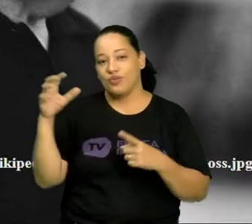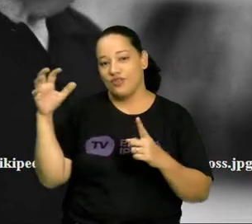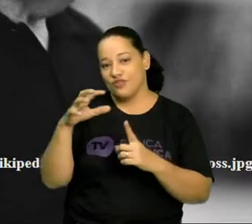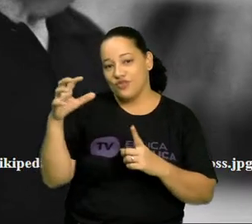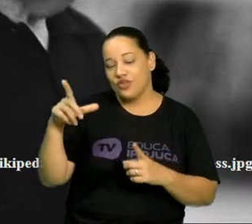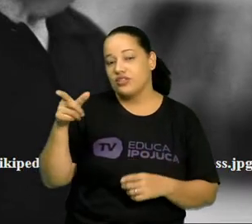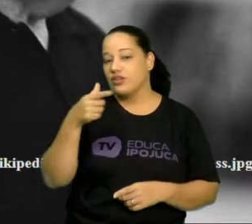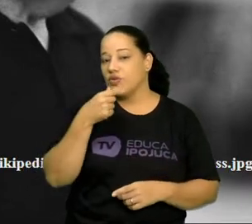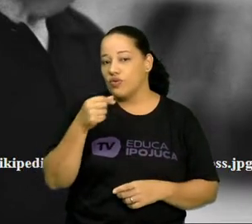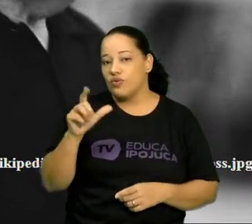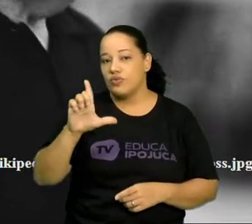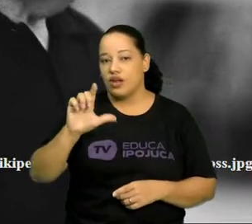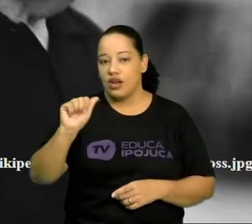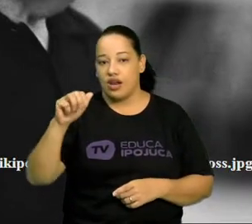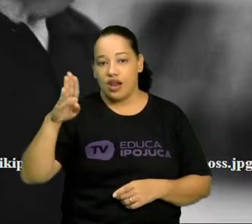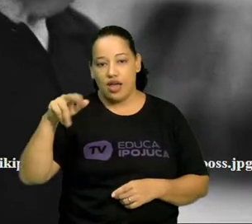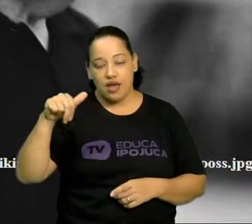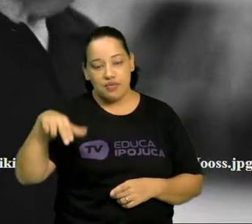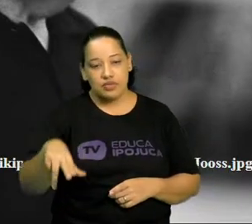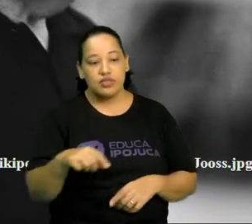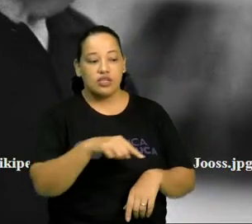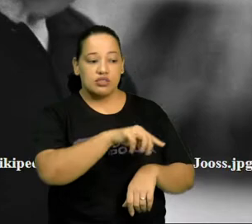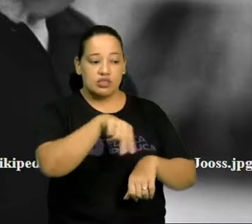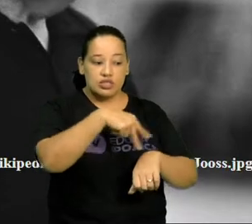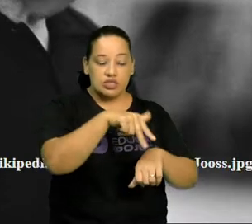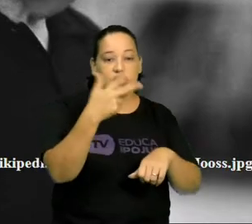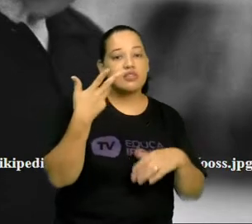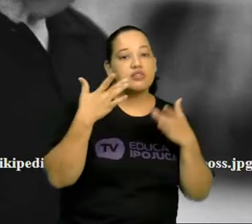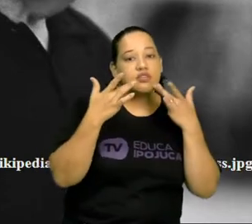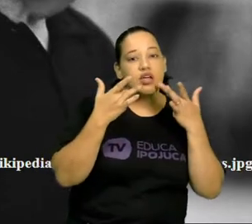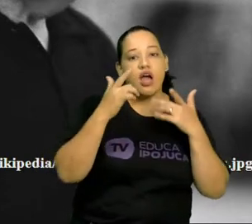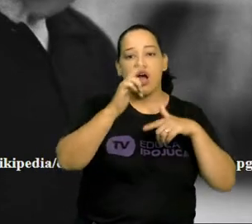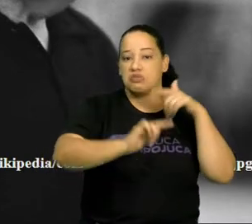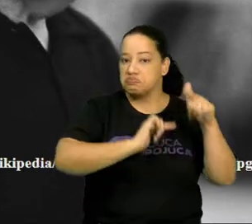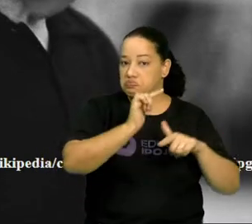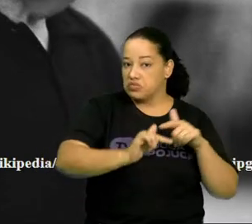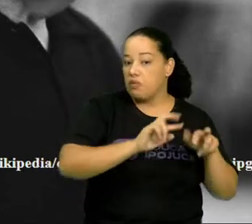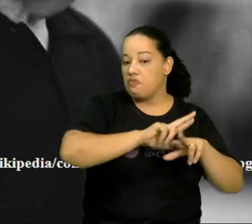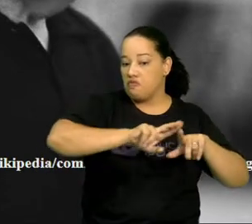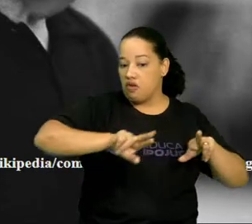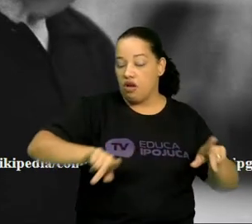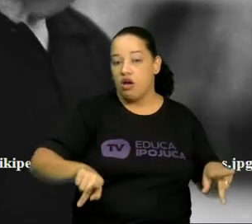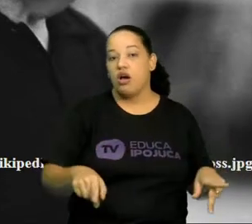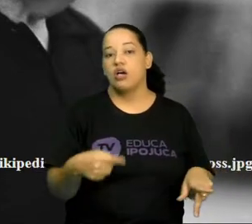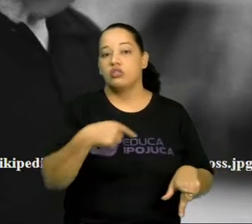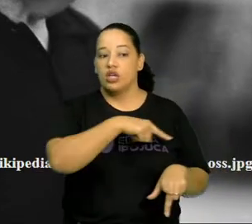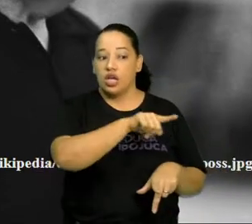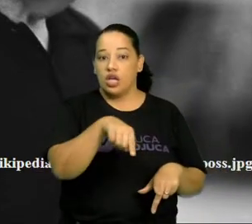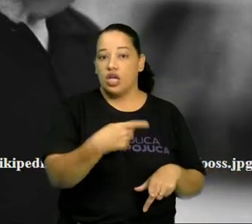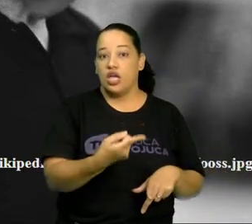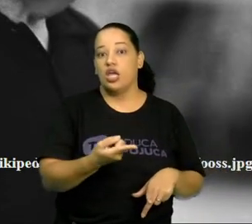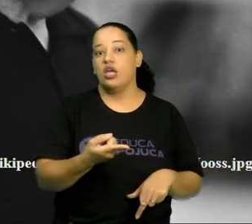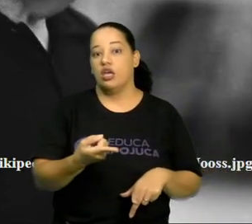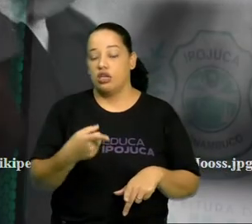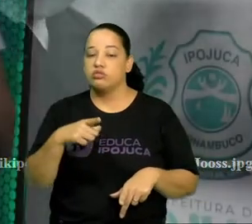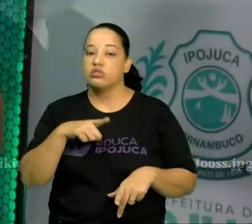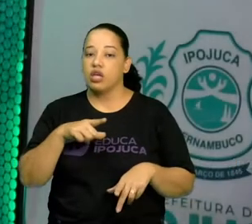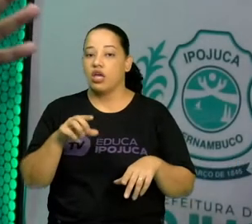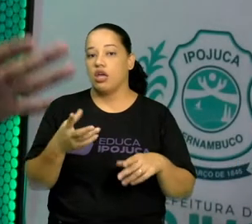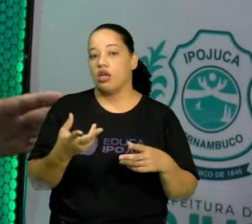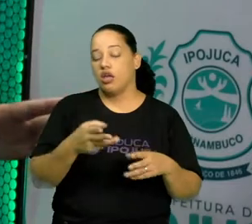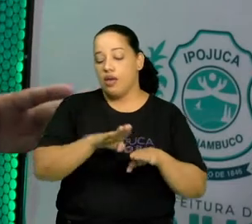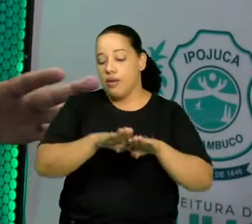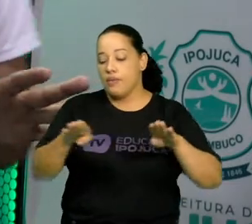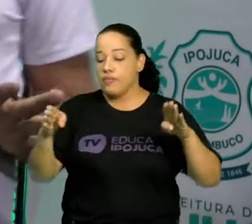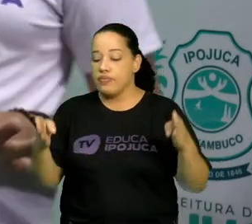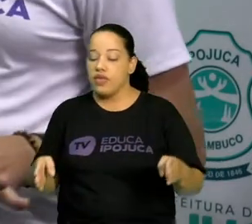precursores da dança-teatro. Criou diversos trabalhos e, dentre eles, A Mesa Verde. É um trabalho